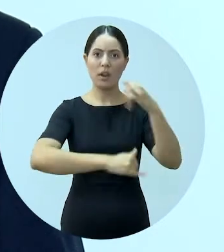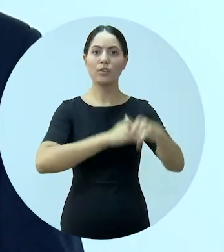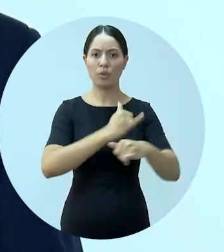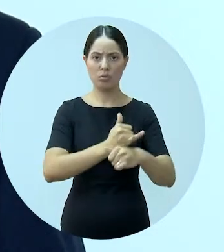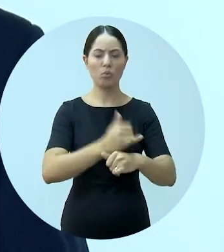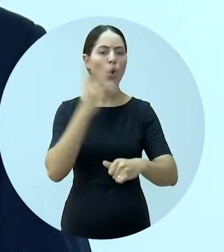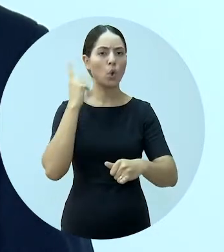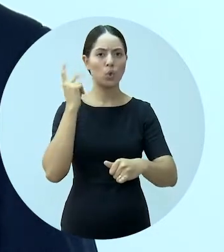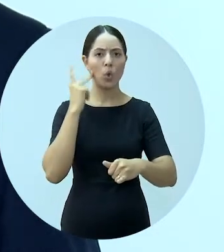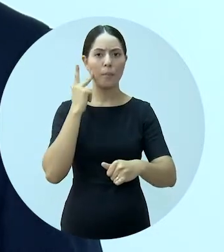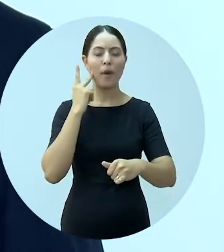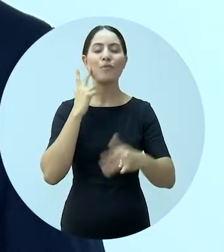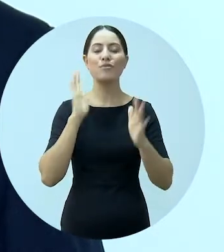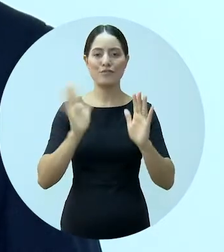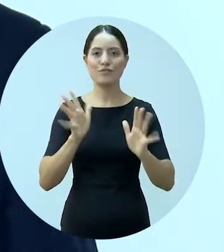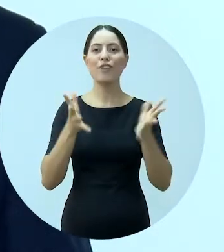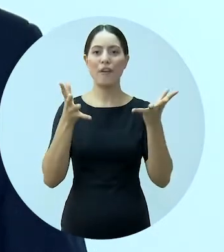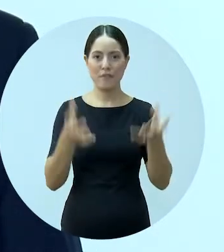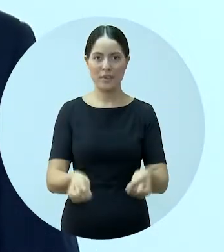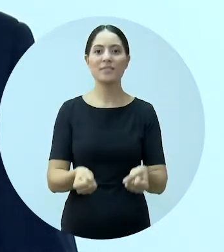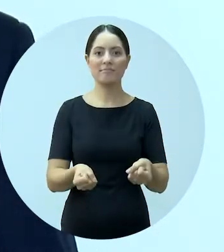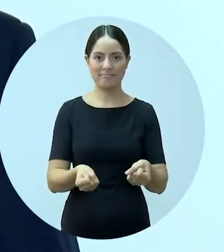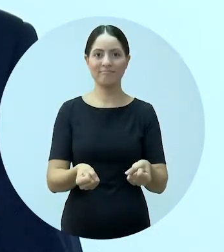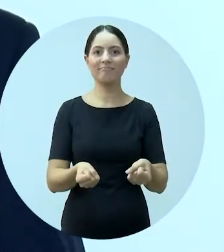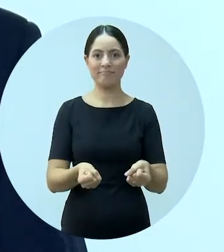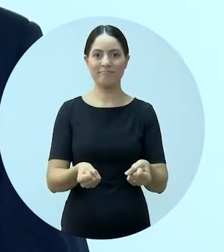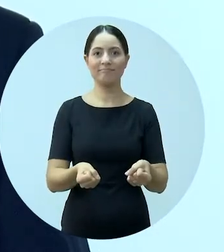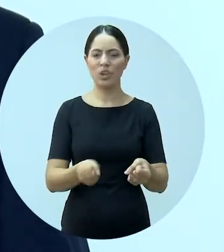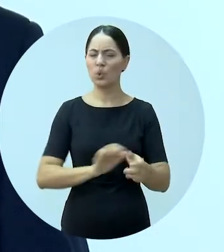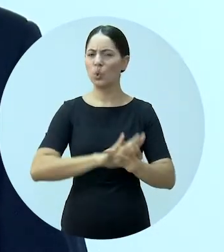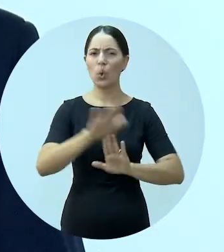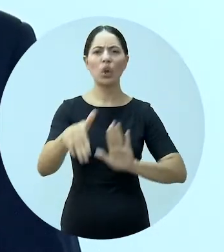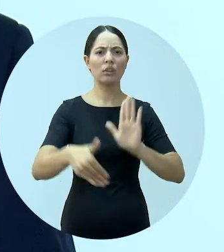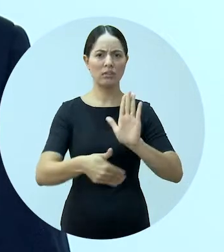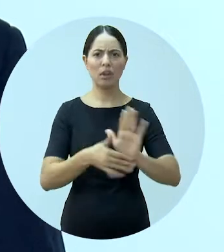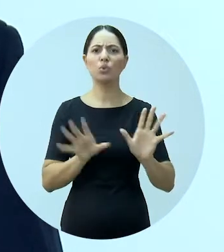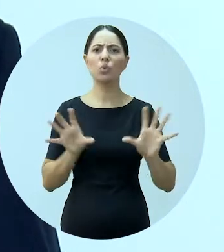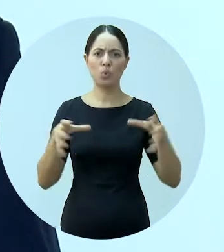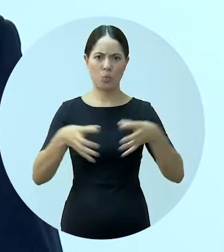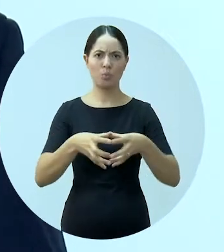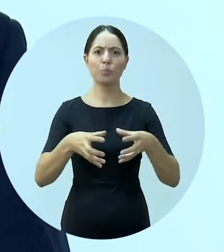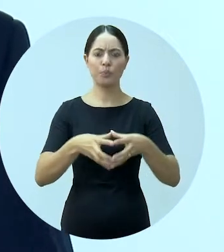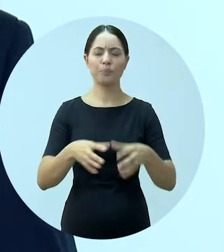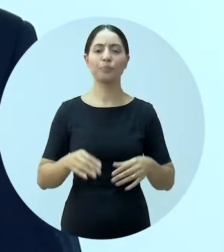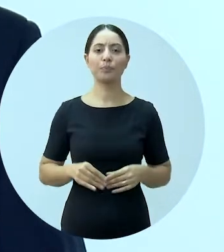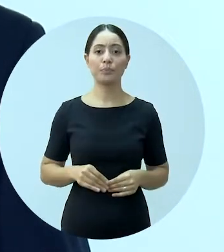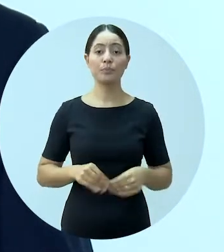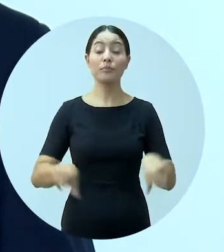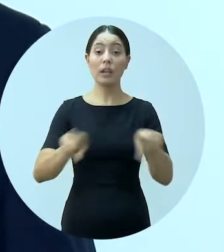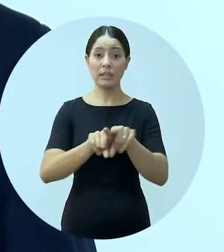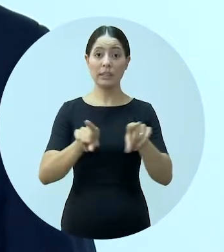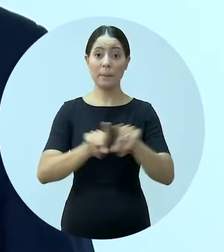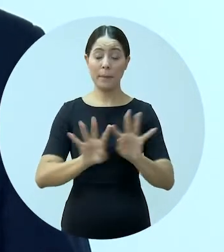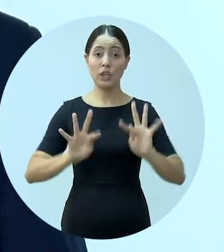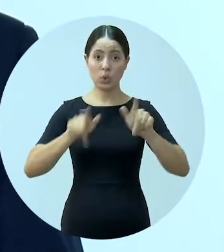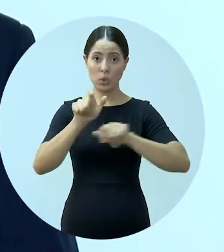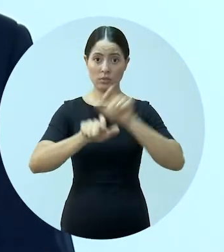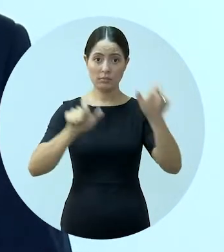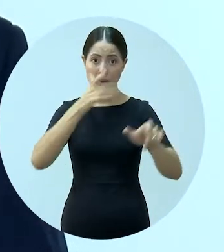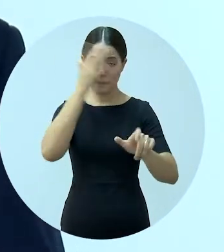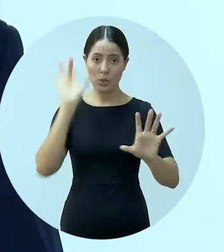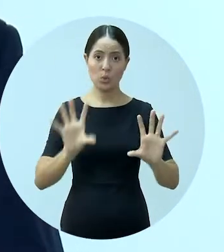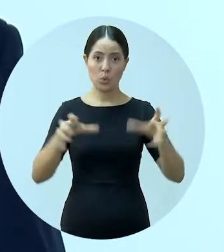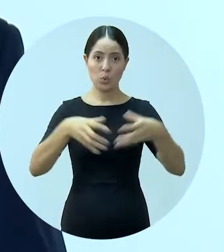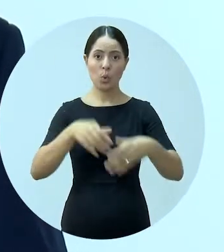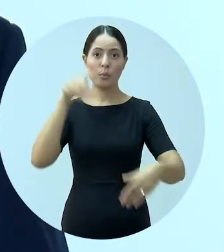eletrônico, foi acatado pela totalidade do comitê. Também foi por unanimidade